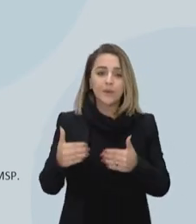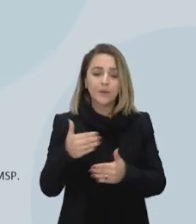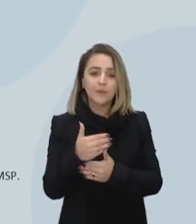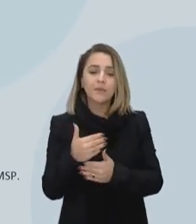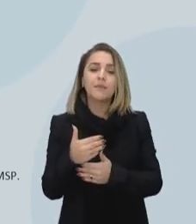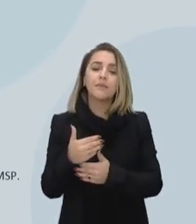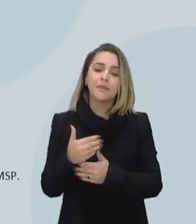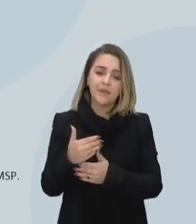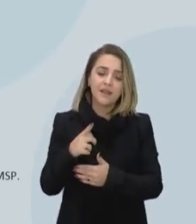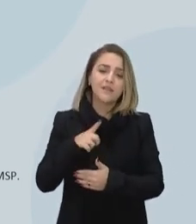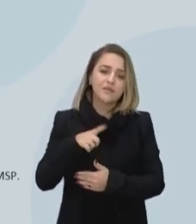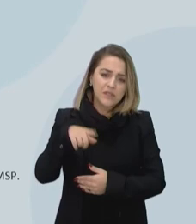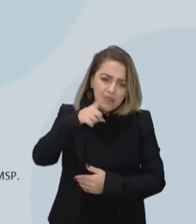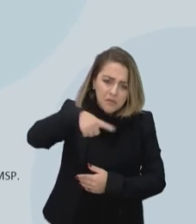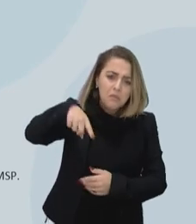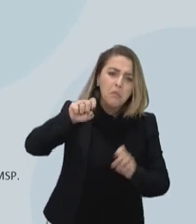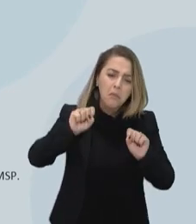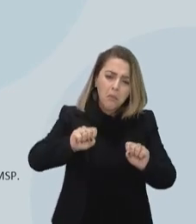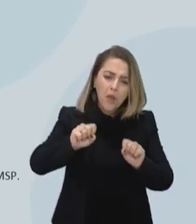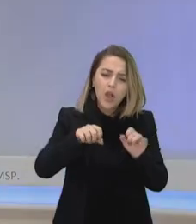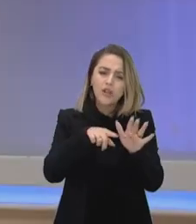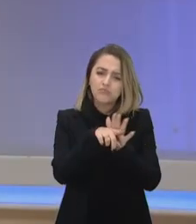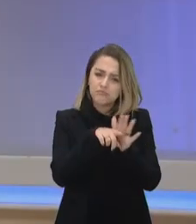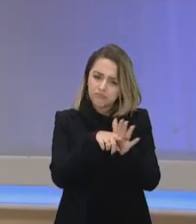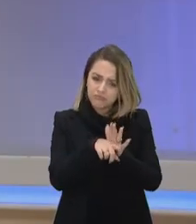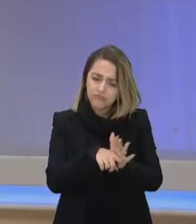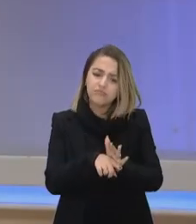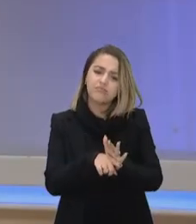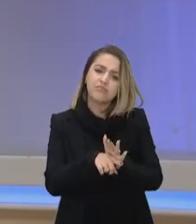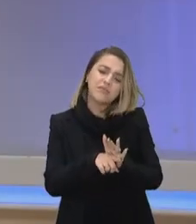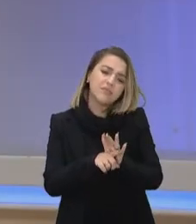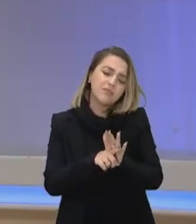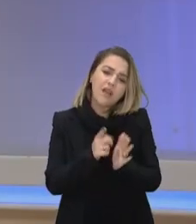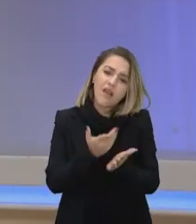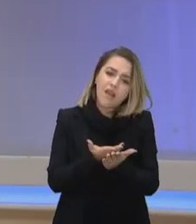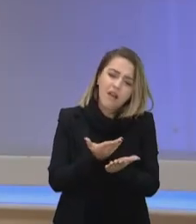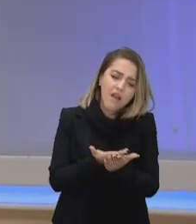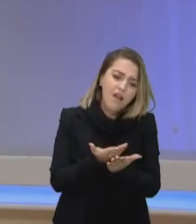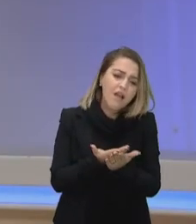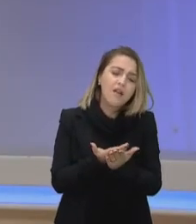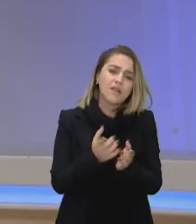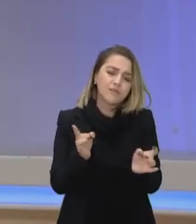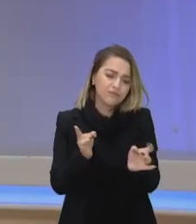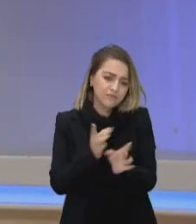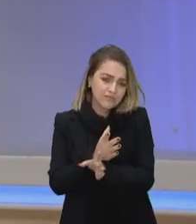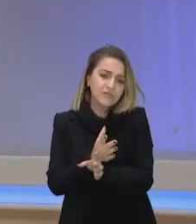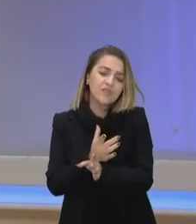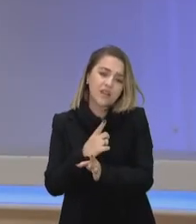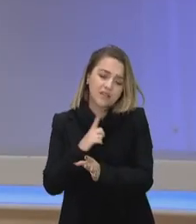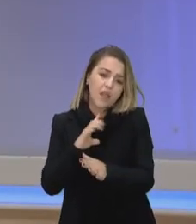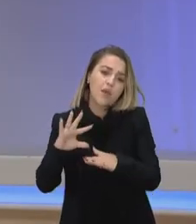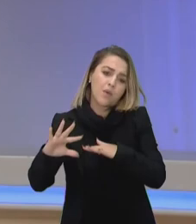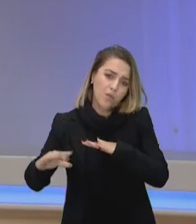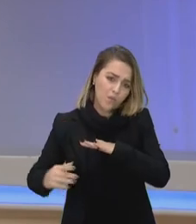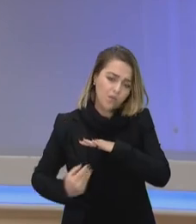essas referências ao final aí da aula indo até o repositório onde estão